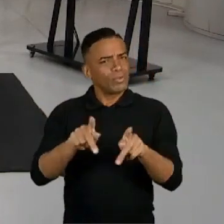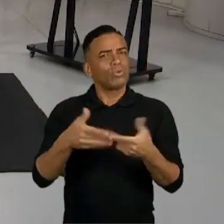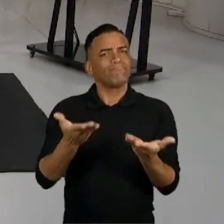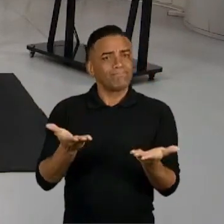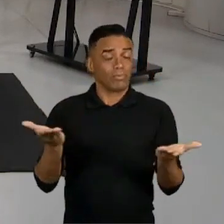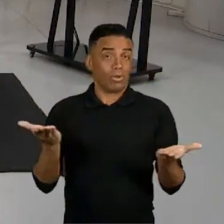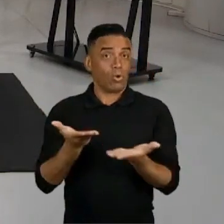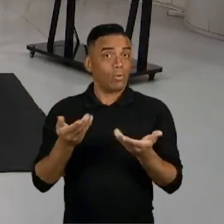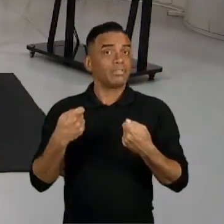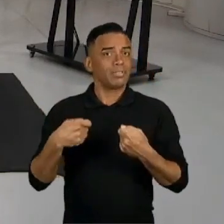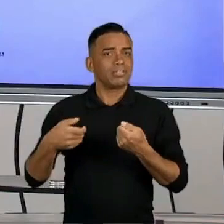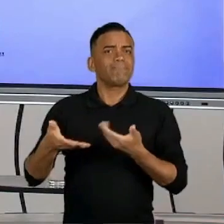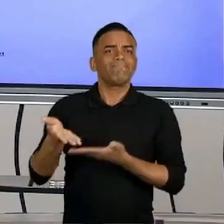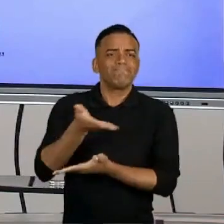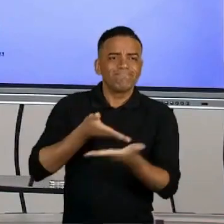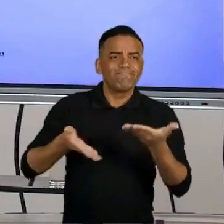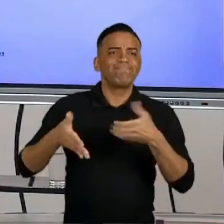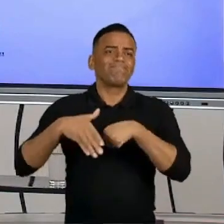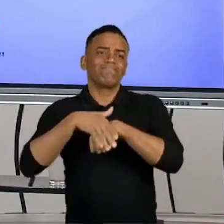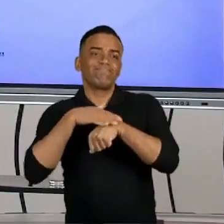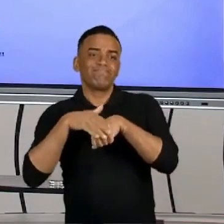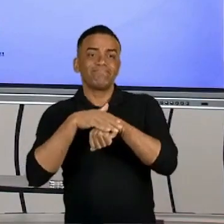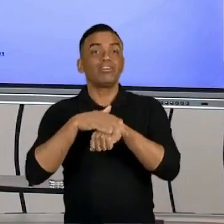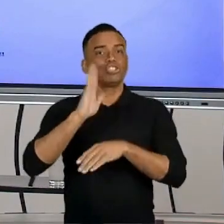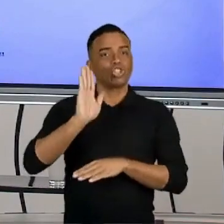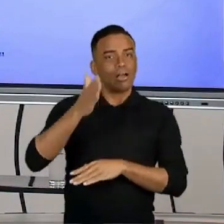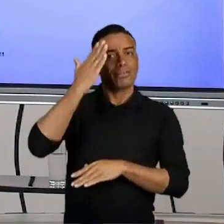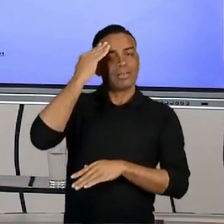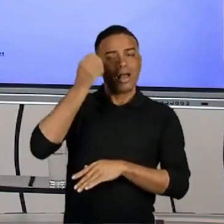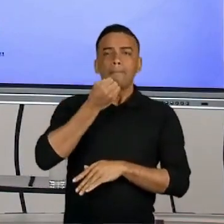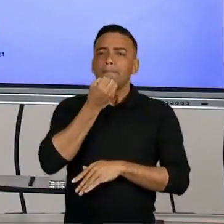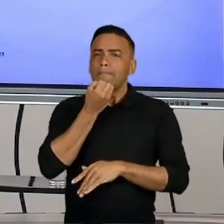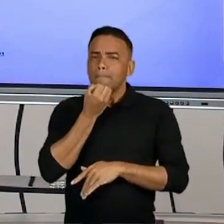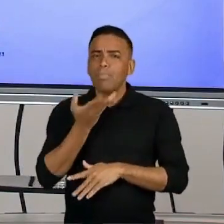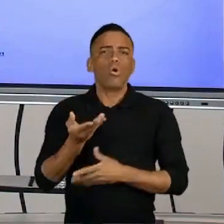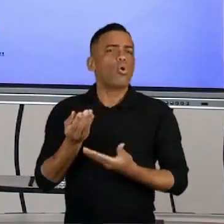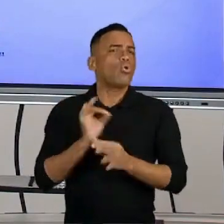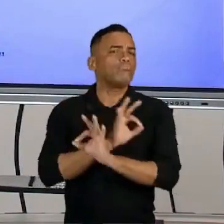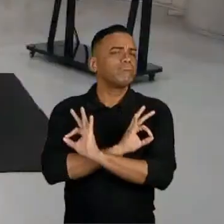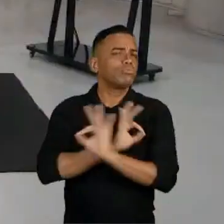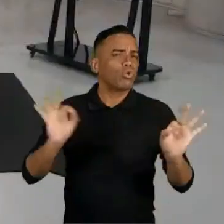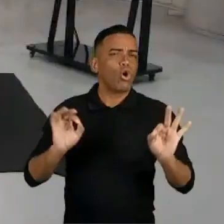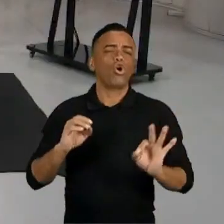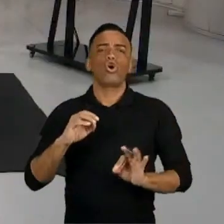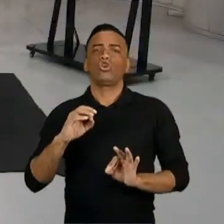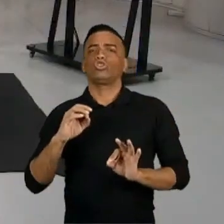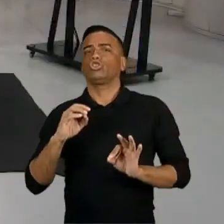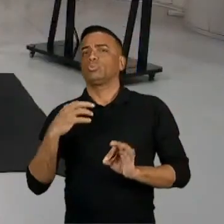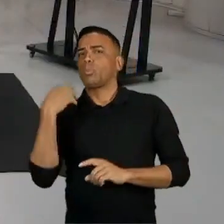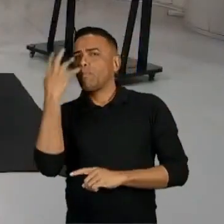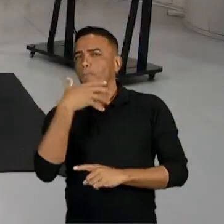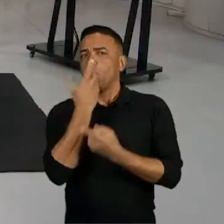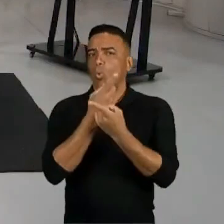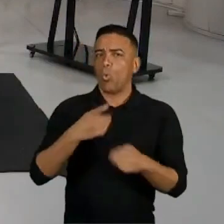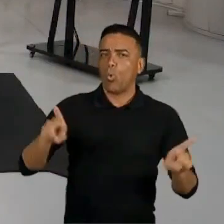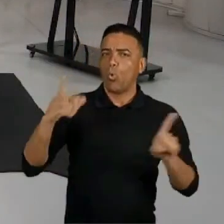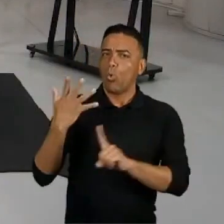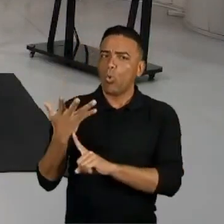nós precisamos conversar sobre isso. A gente já sabe dos benefícios da música enquanto arte, enquanto